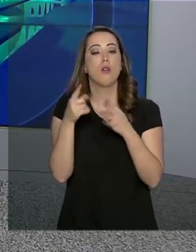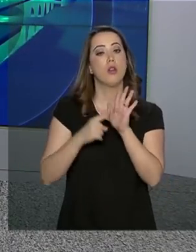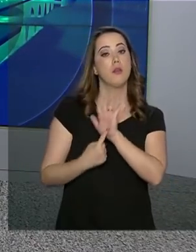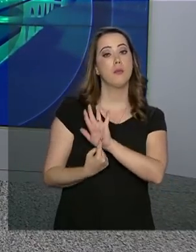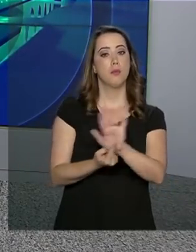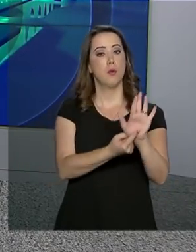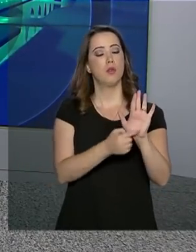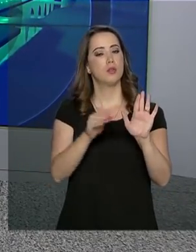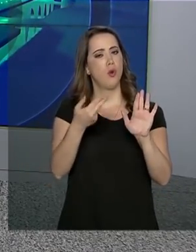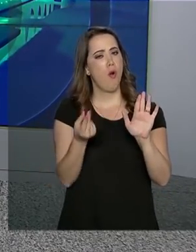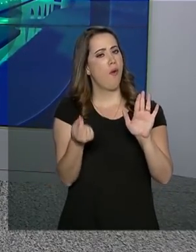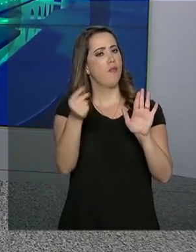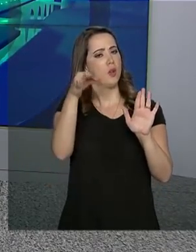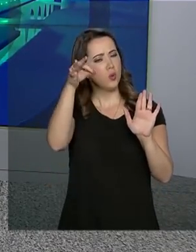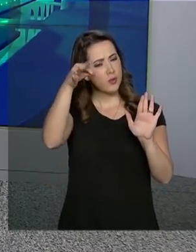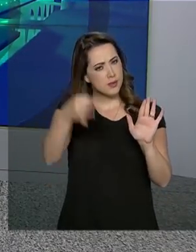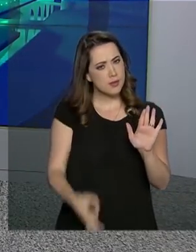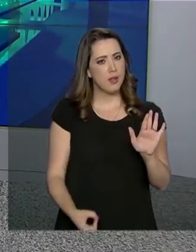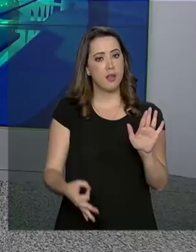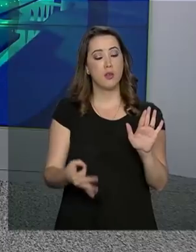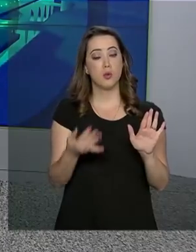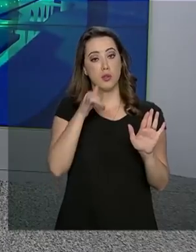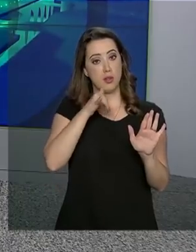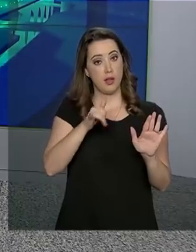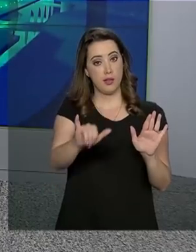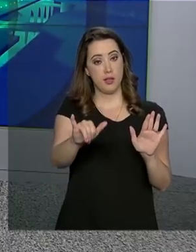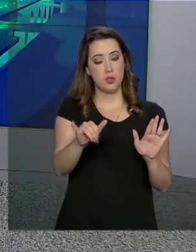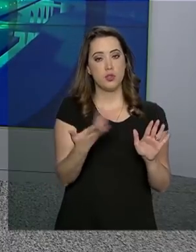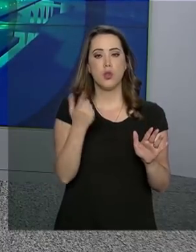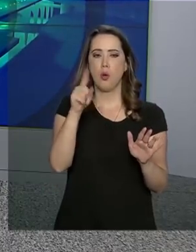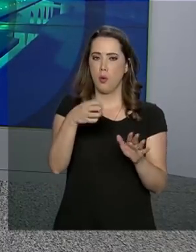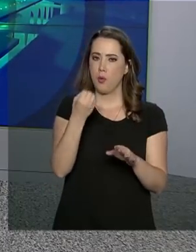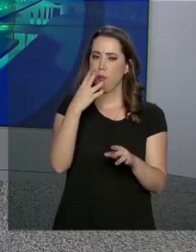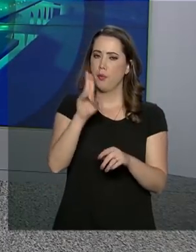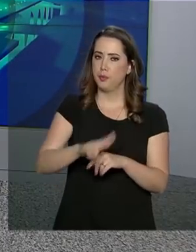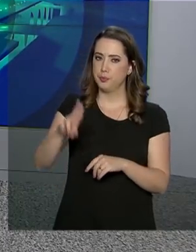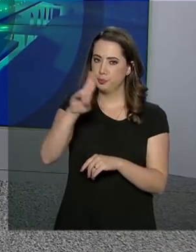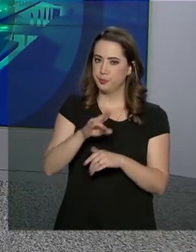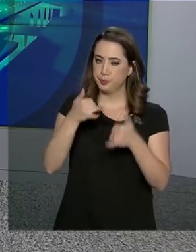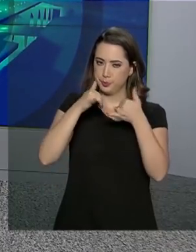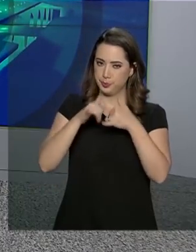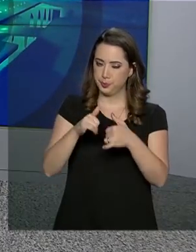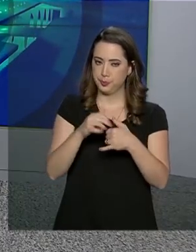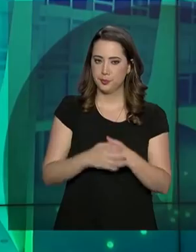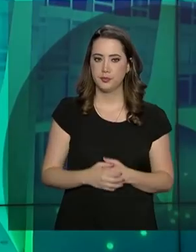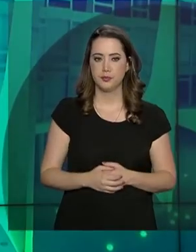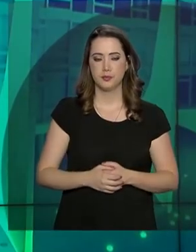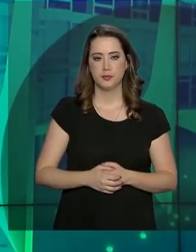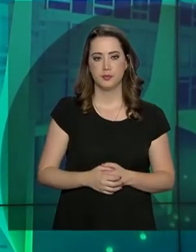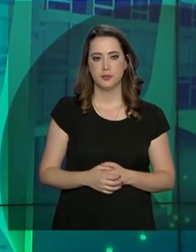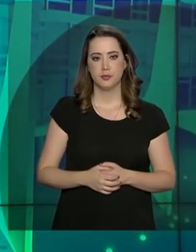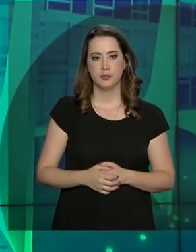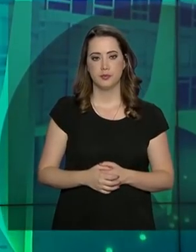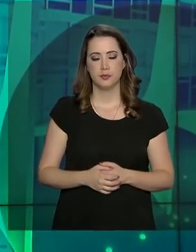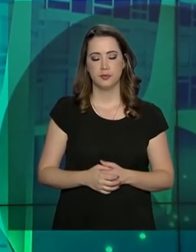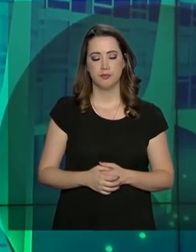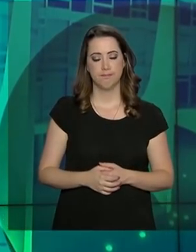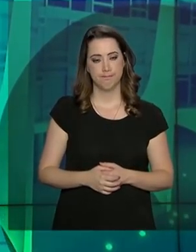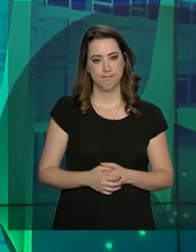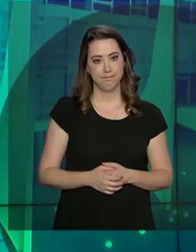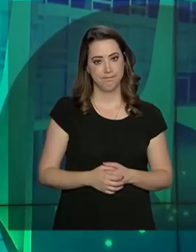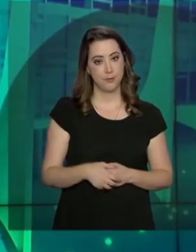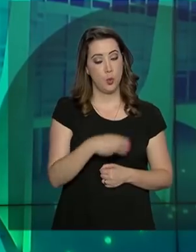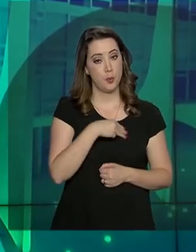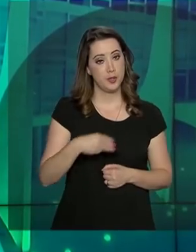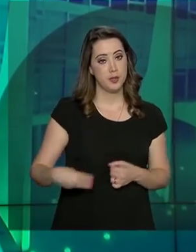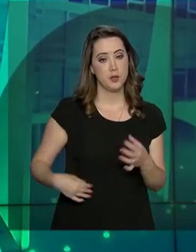real da energia gerada, permitindo aos consumidores o bom uso da energia elétrica. O ministro da Justiça e